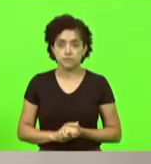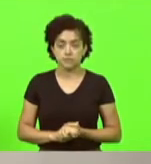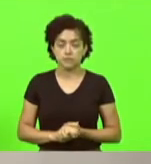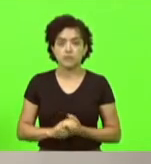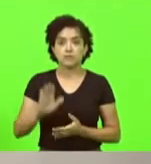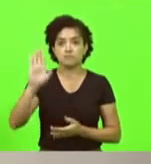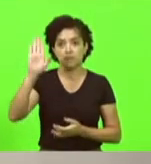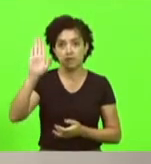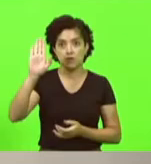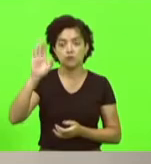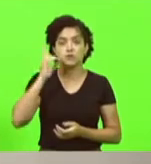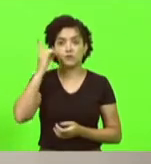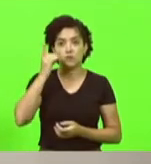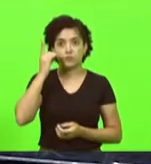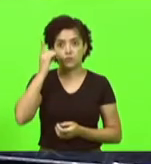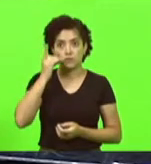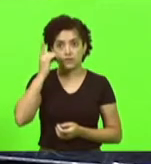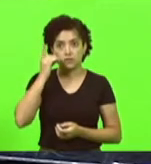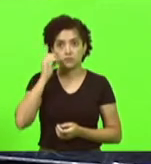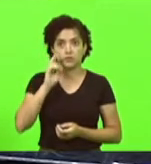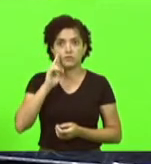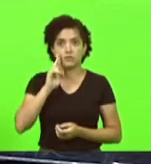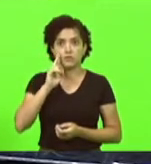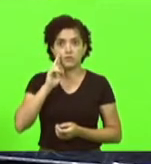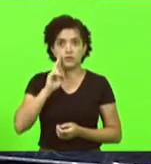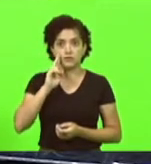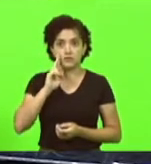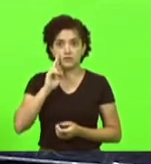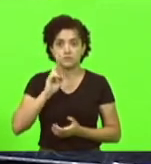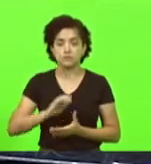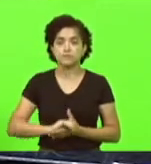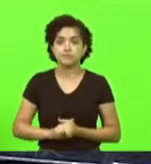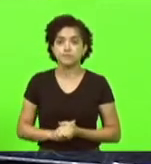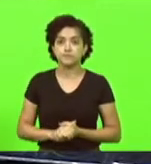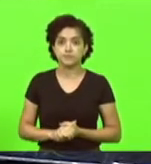presidente. Pela hora, deputado Ivan Nats. Senhor presidente,